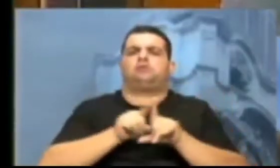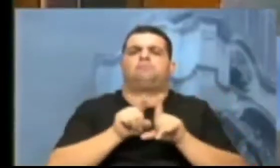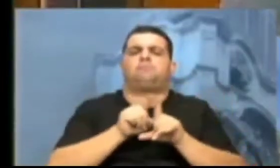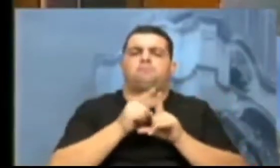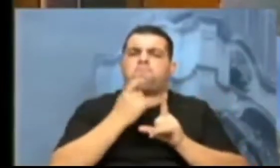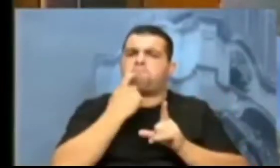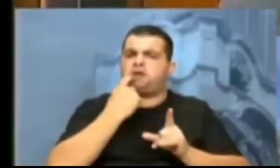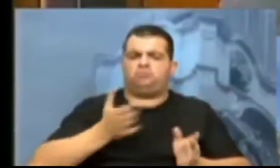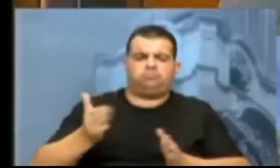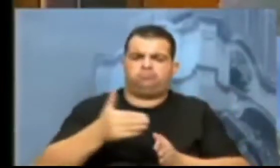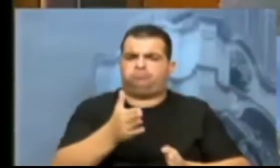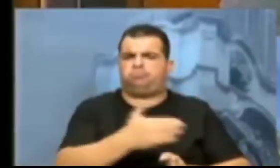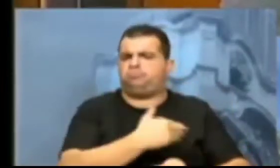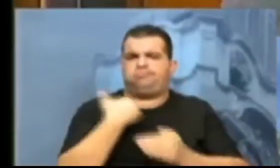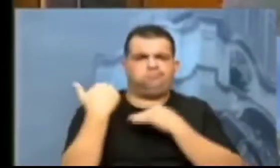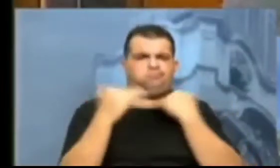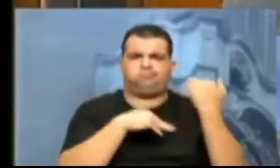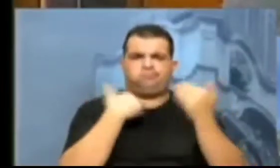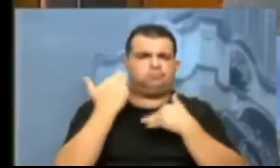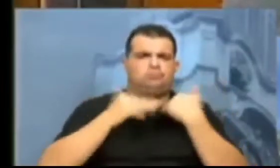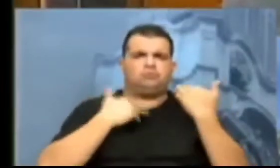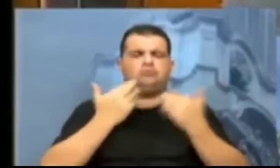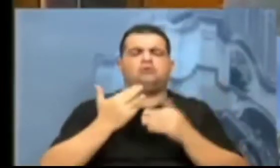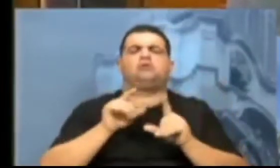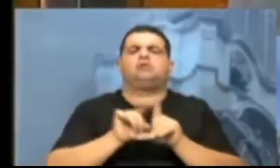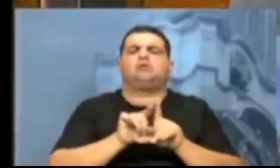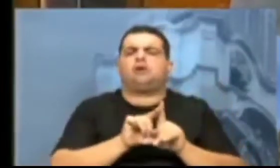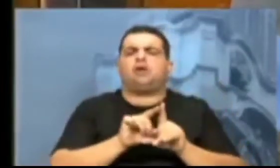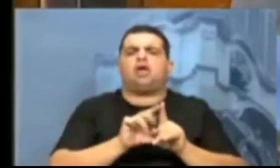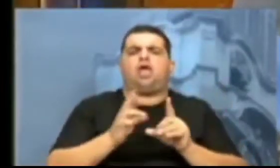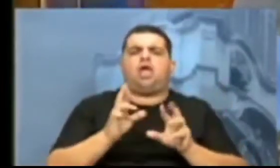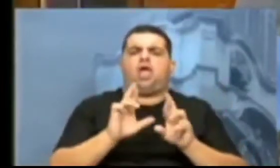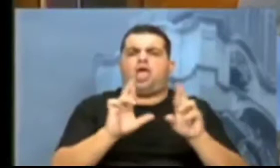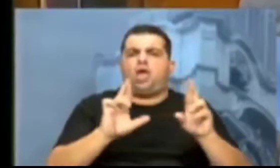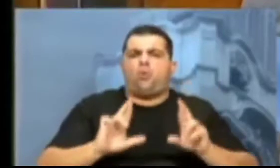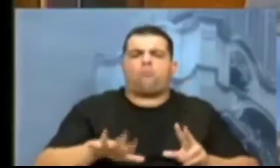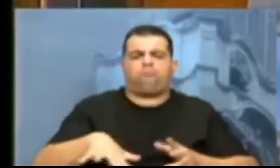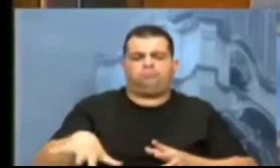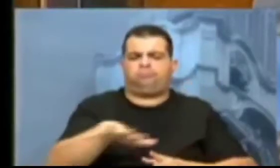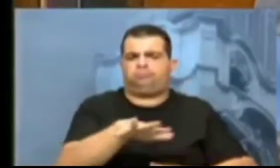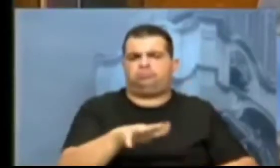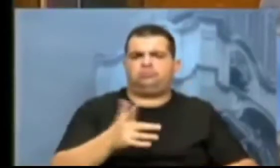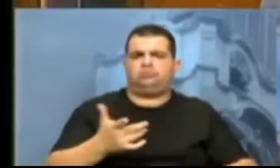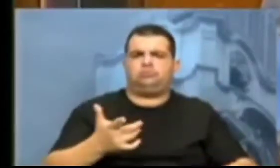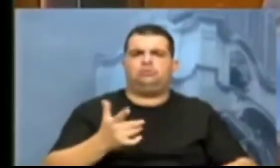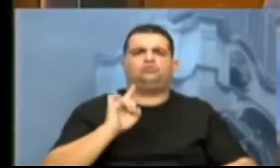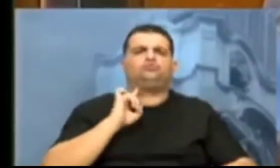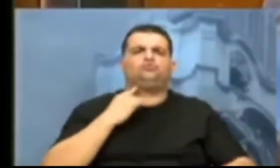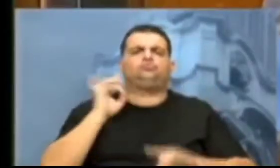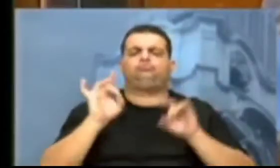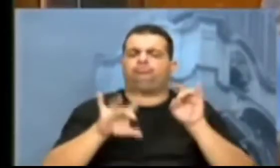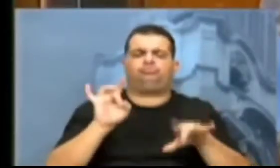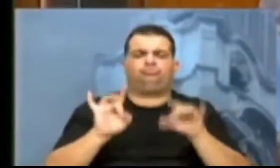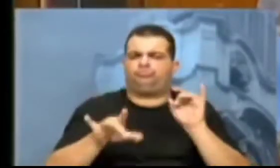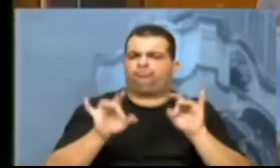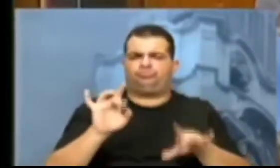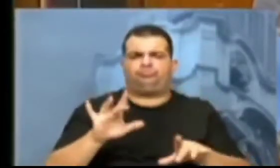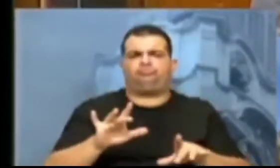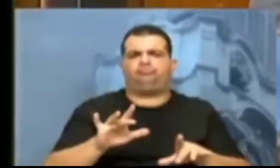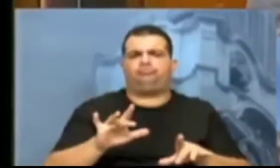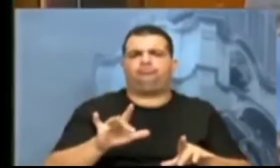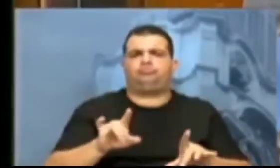poluição dos rios e lençóis pré-áticos e uso indiscriminado de